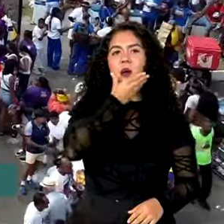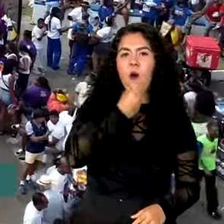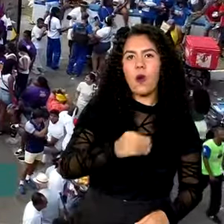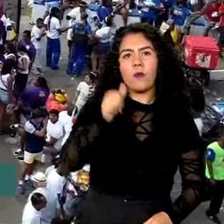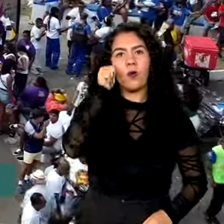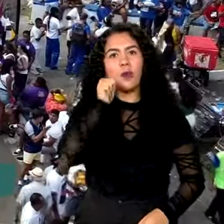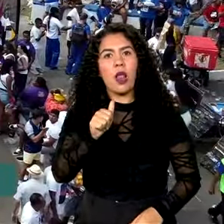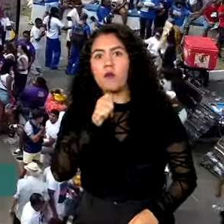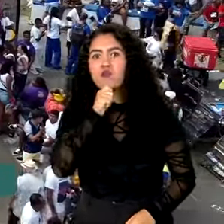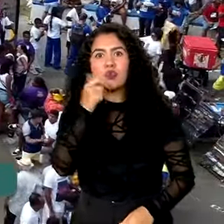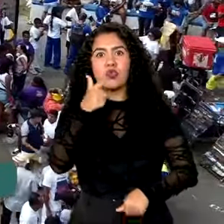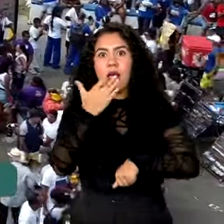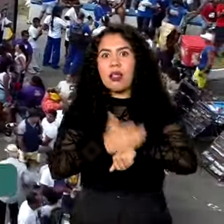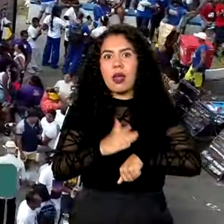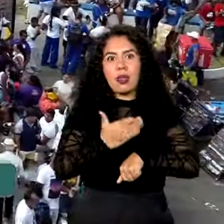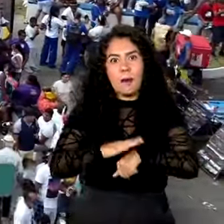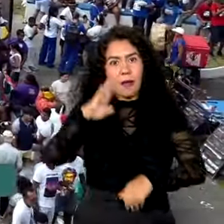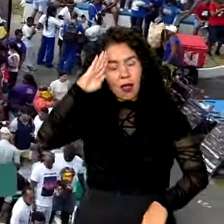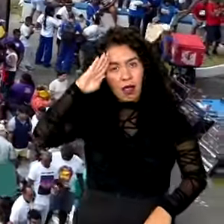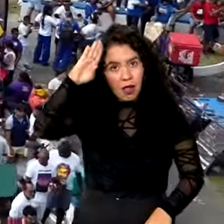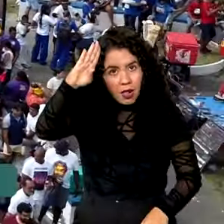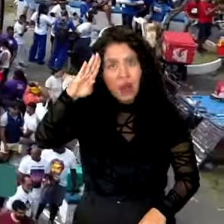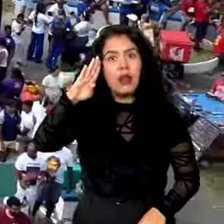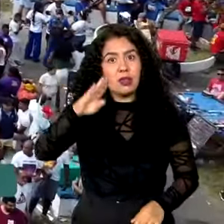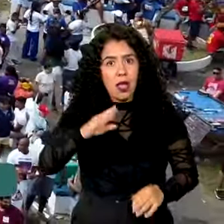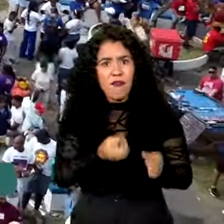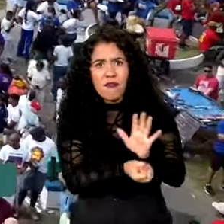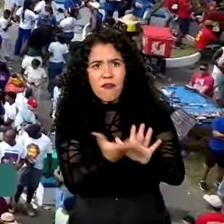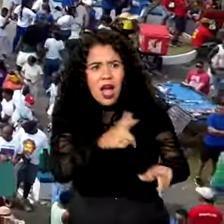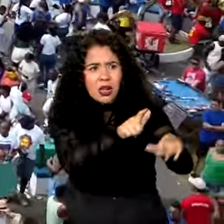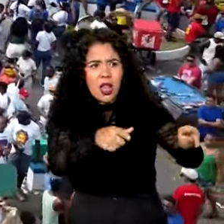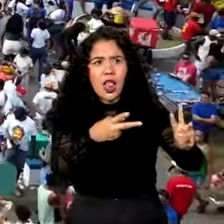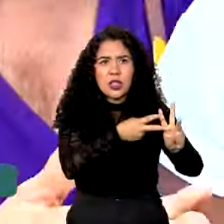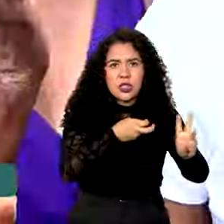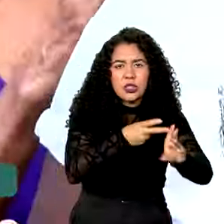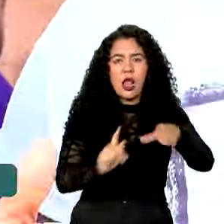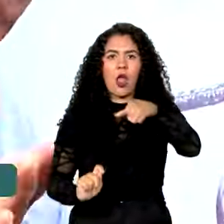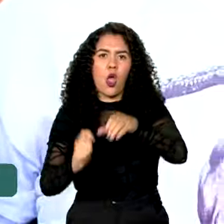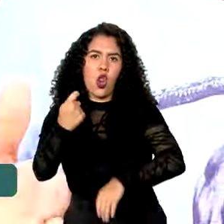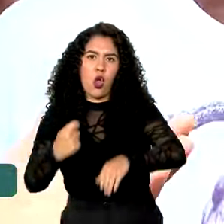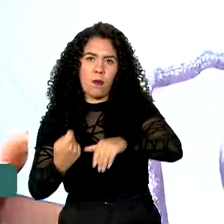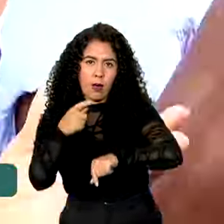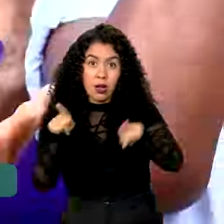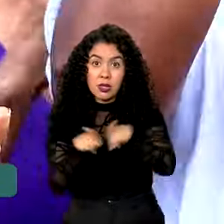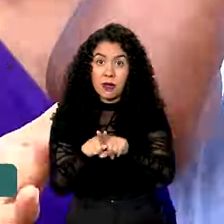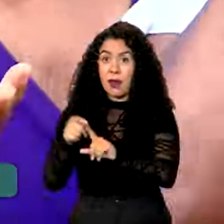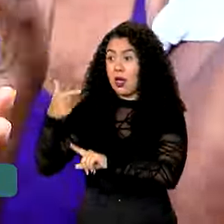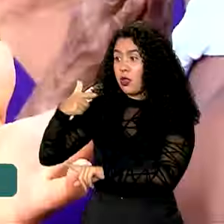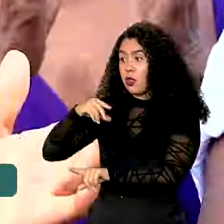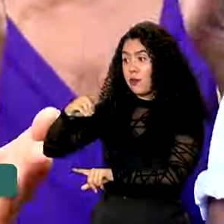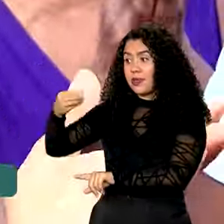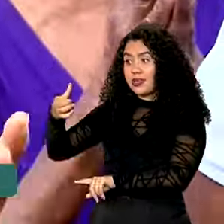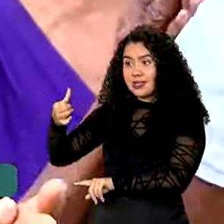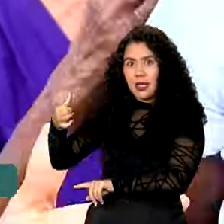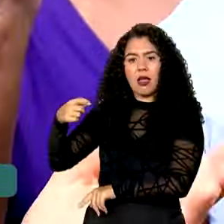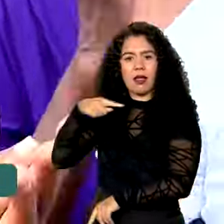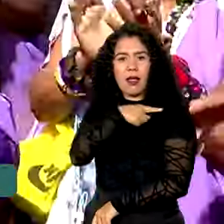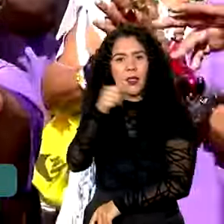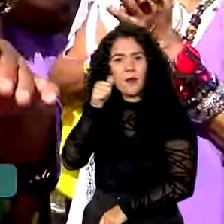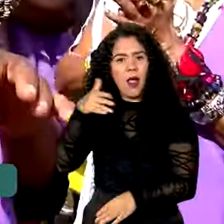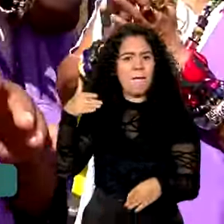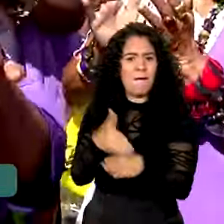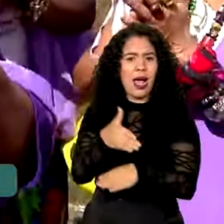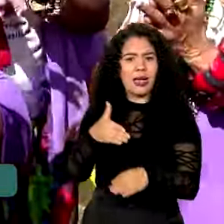sem treinamento militar, muitos deles indígenas e quilombolas. Desde 2006, Judete participa